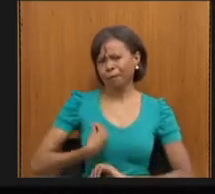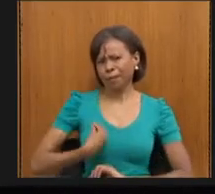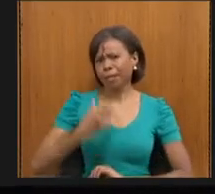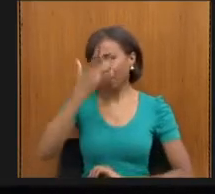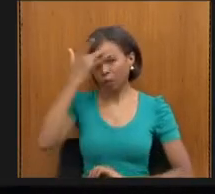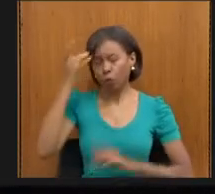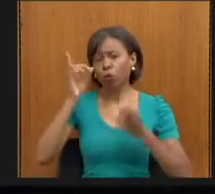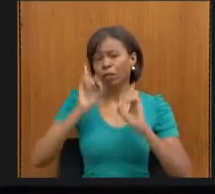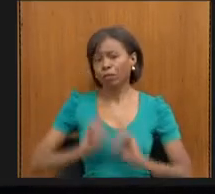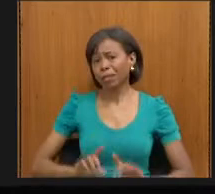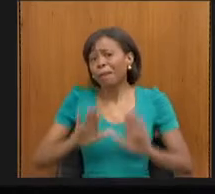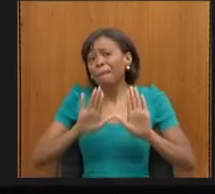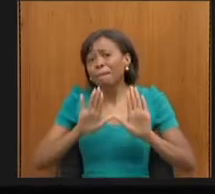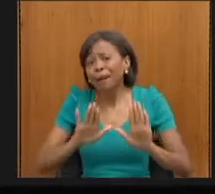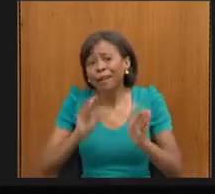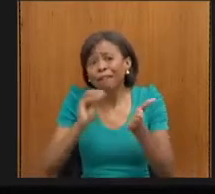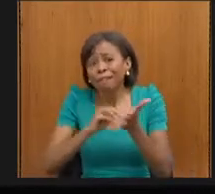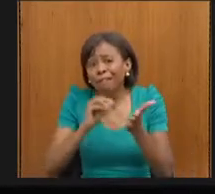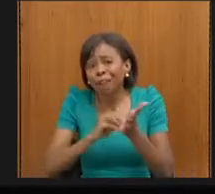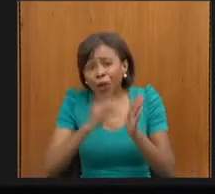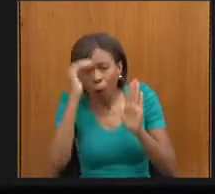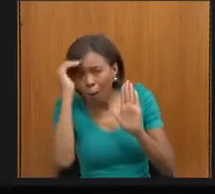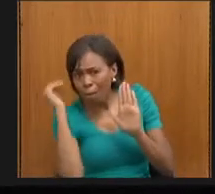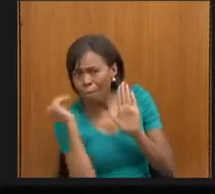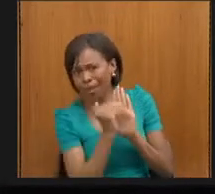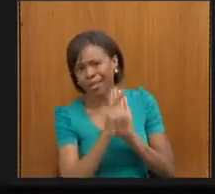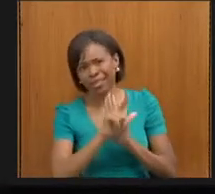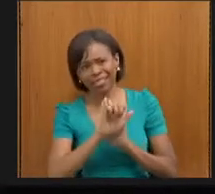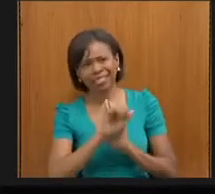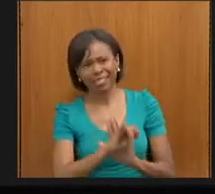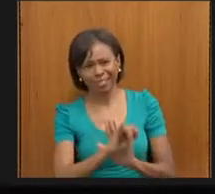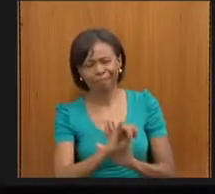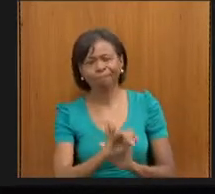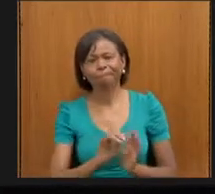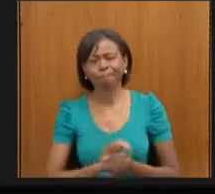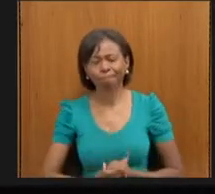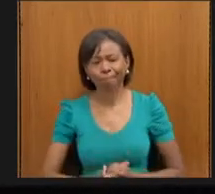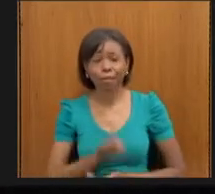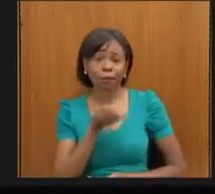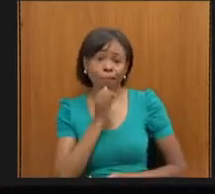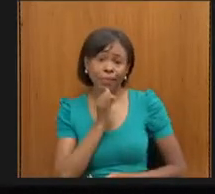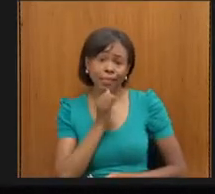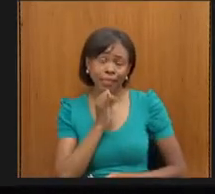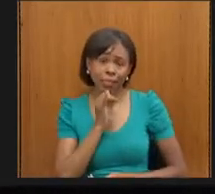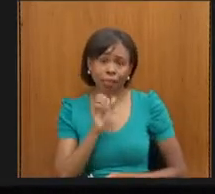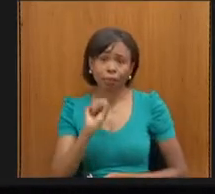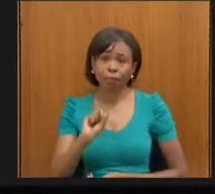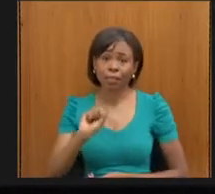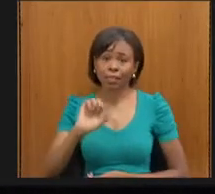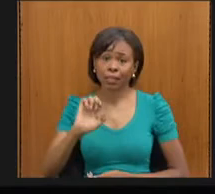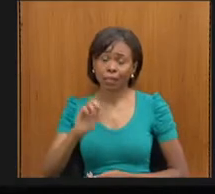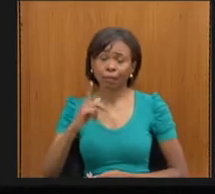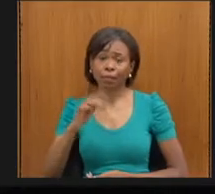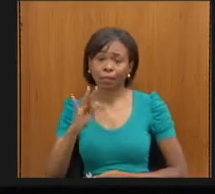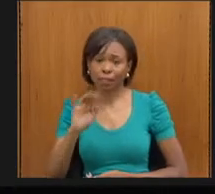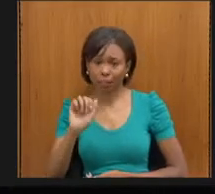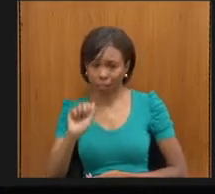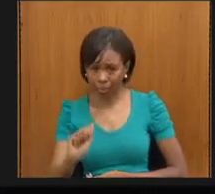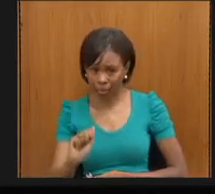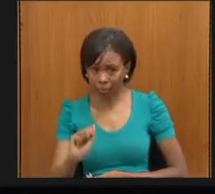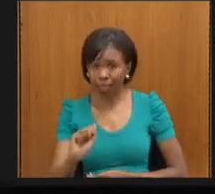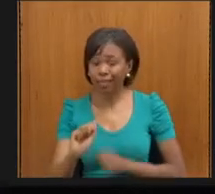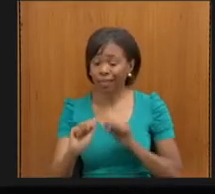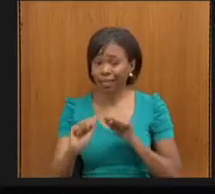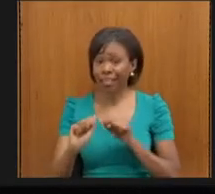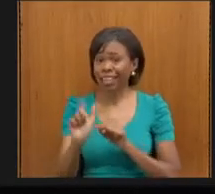entanto, nos falta praticá-la. O exemplo é a CIPTEA, que está perto de ser